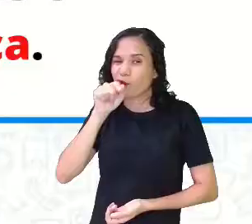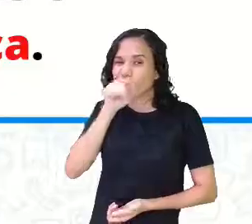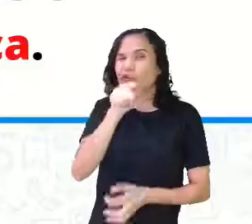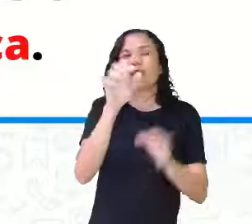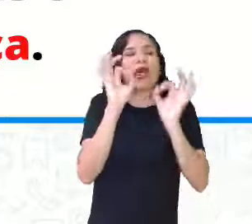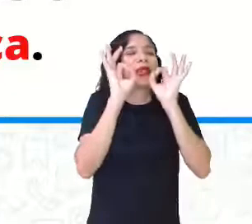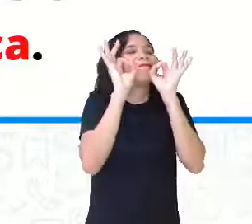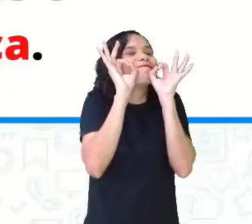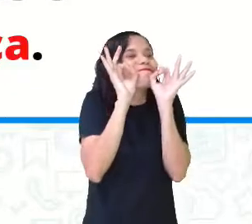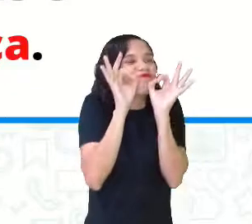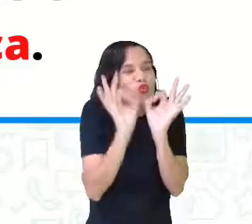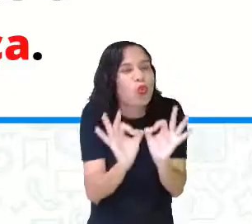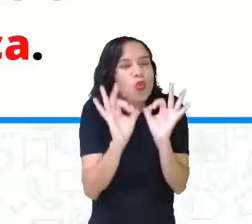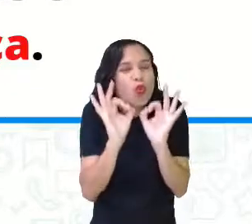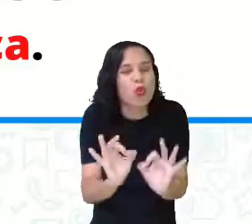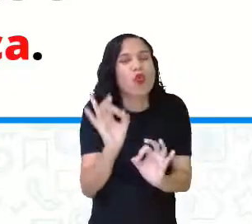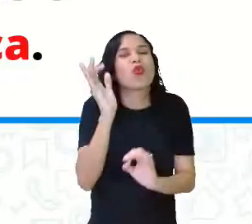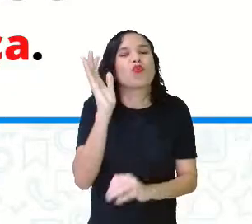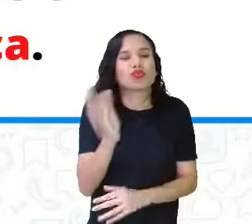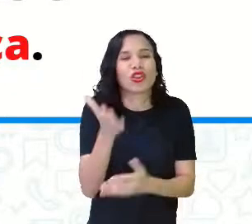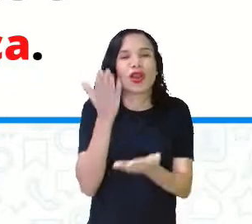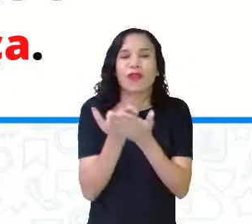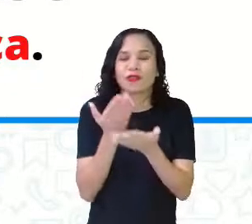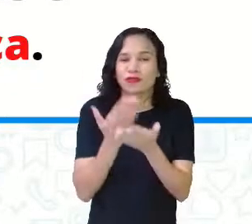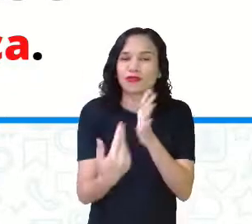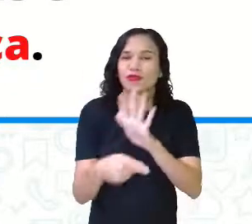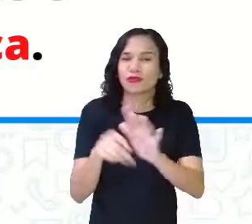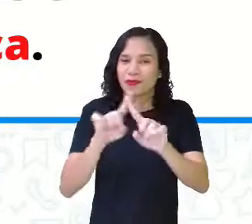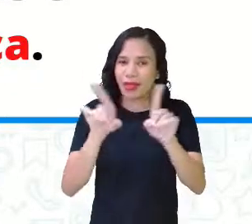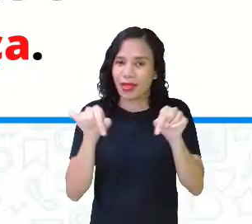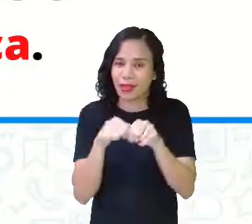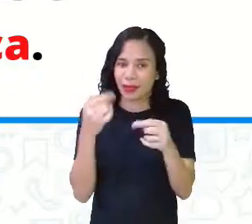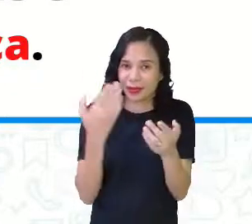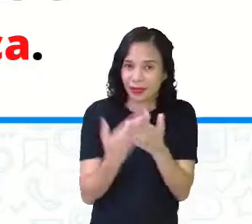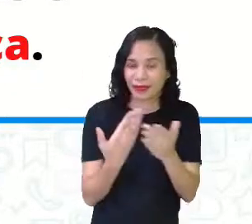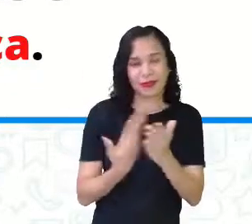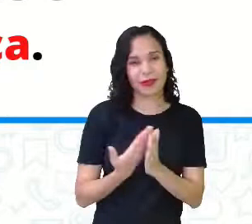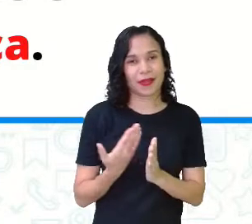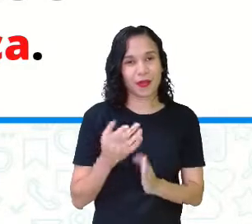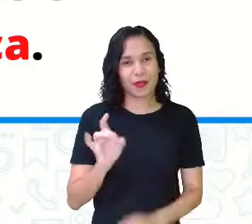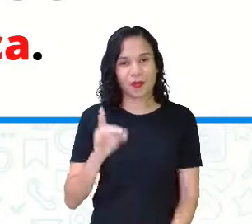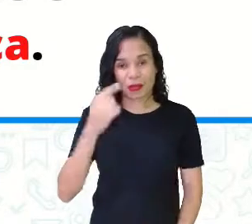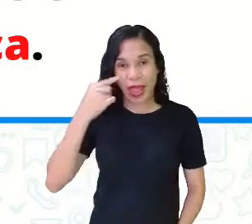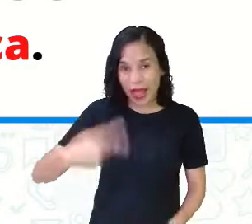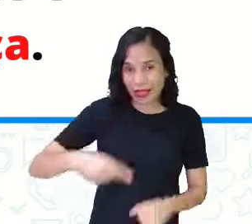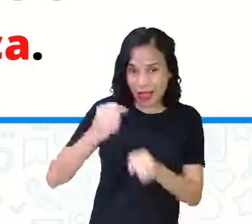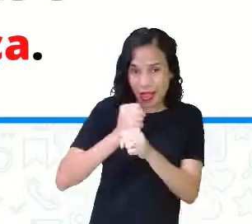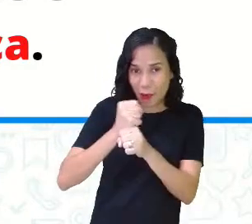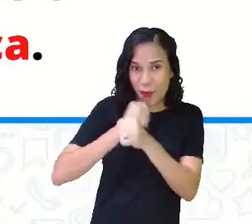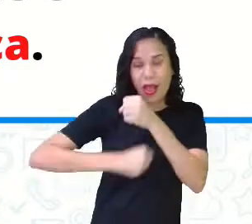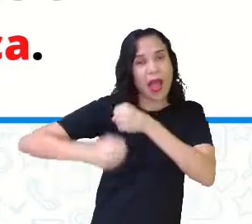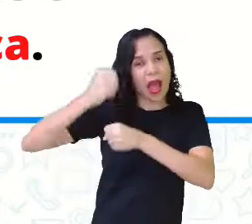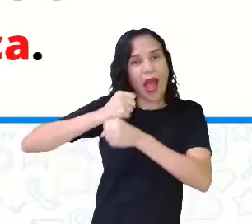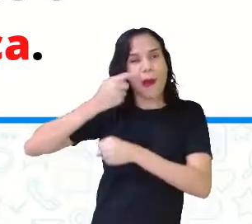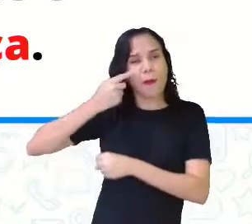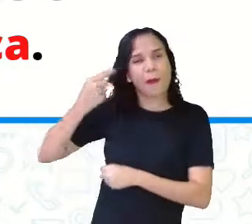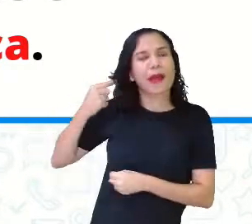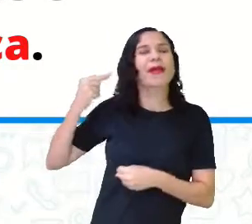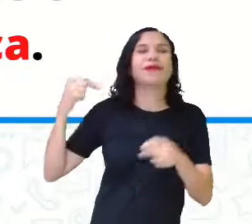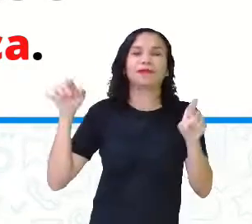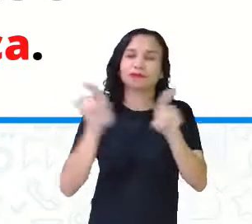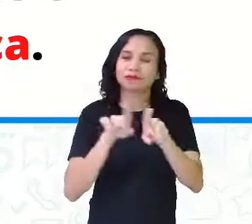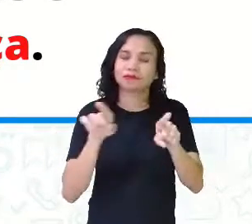certeza, já estudou isso na sua sala de aula. Não só esse ano. Ano passado também.